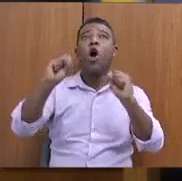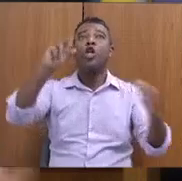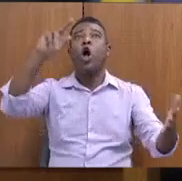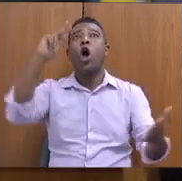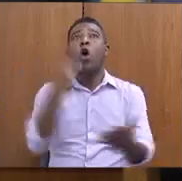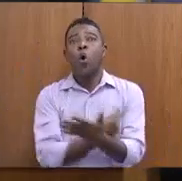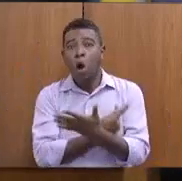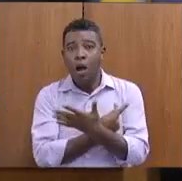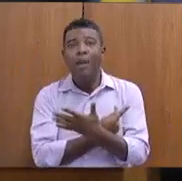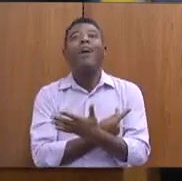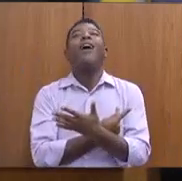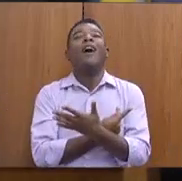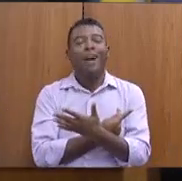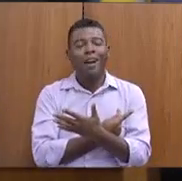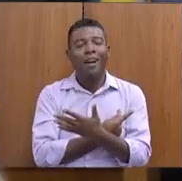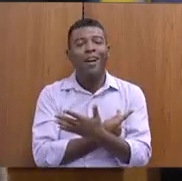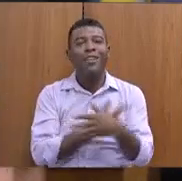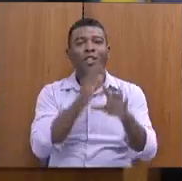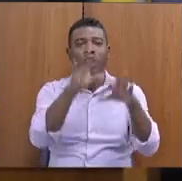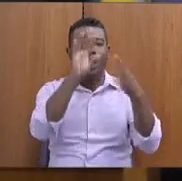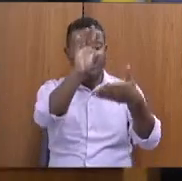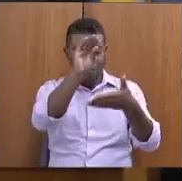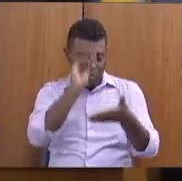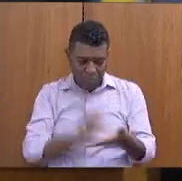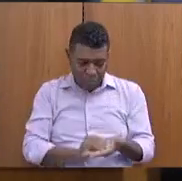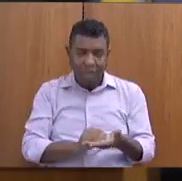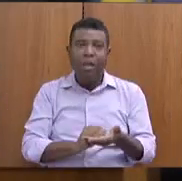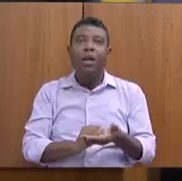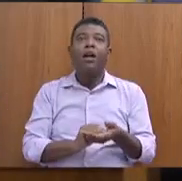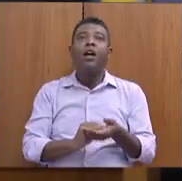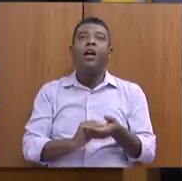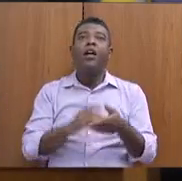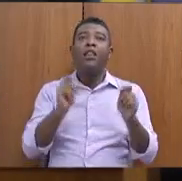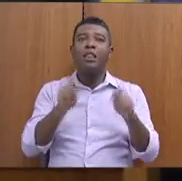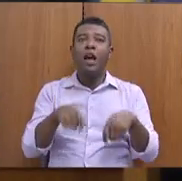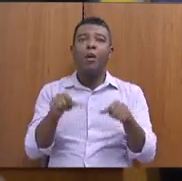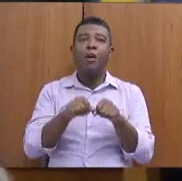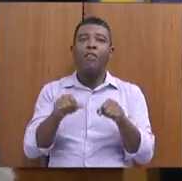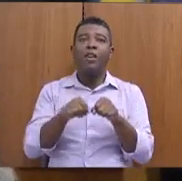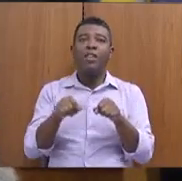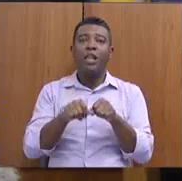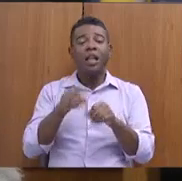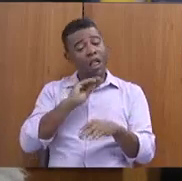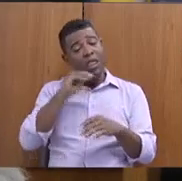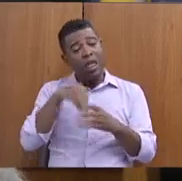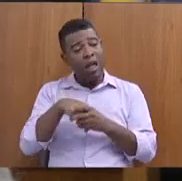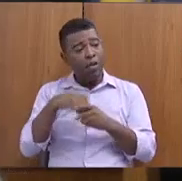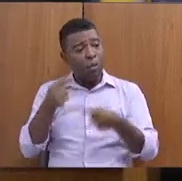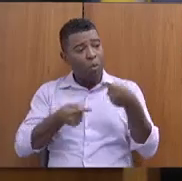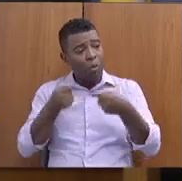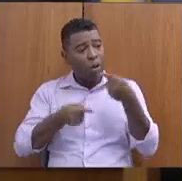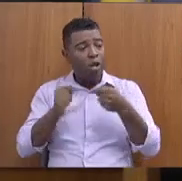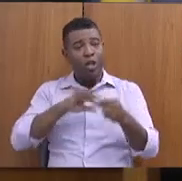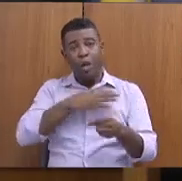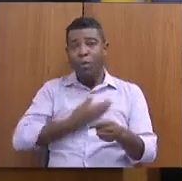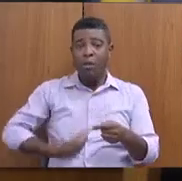realidade, é um grande banco de dados que possibilita agir com políticas públicas mais assertivas.